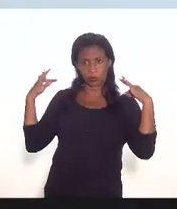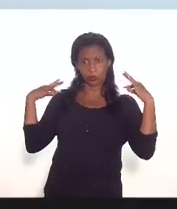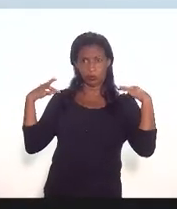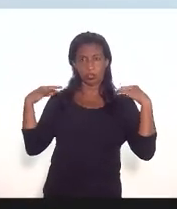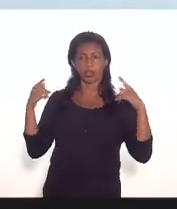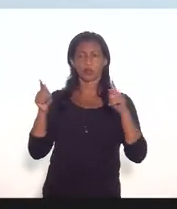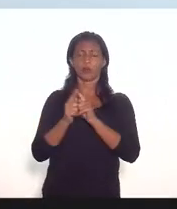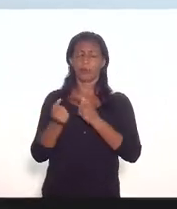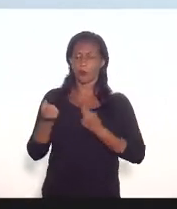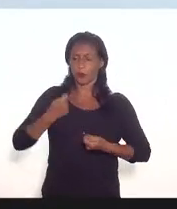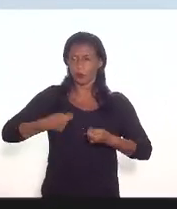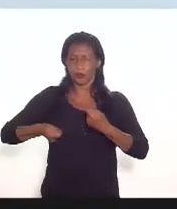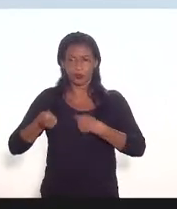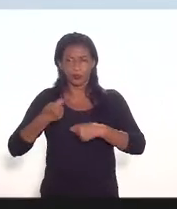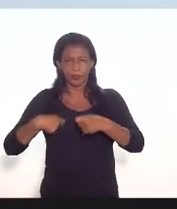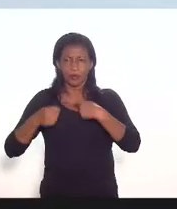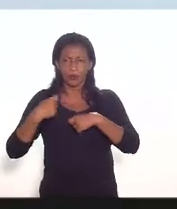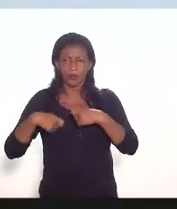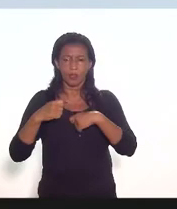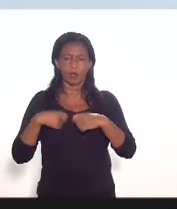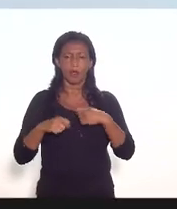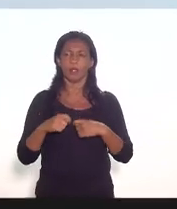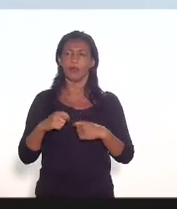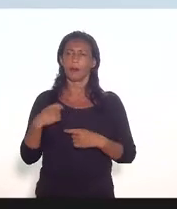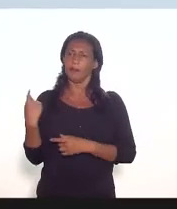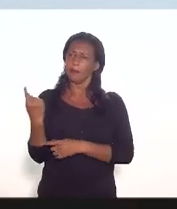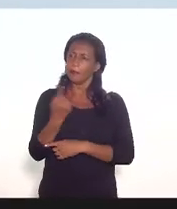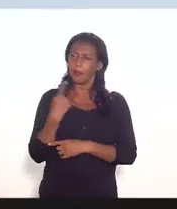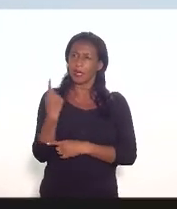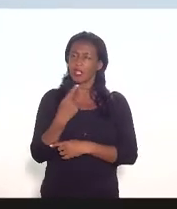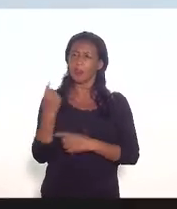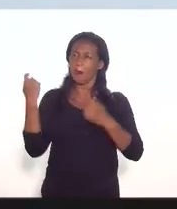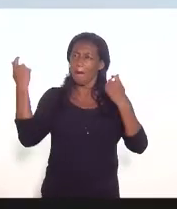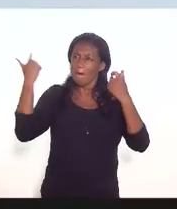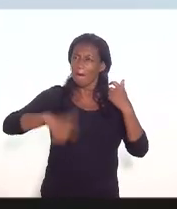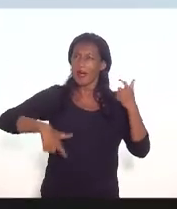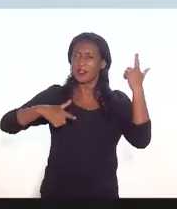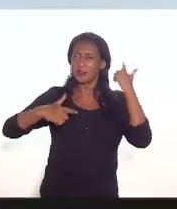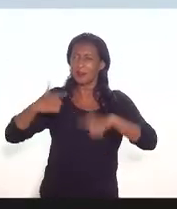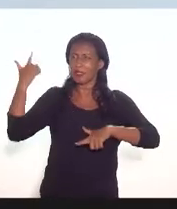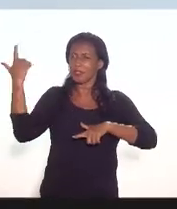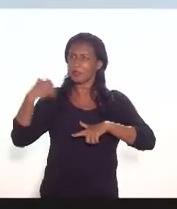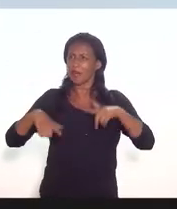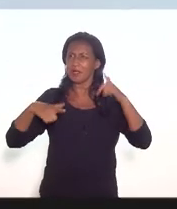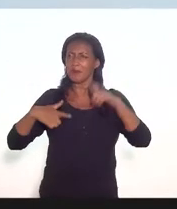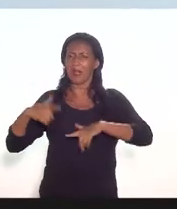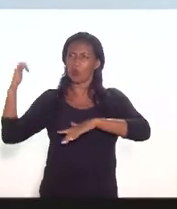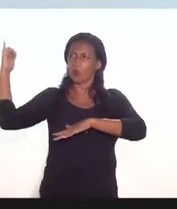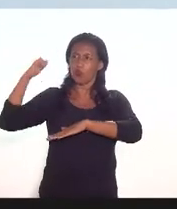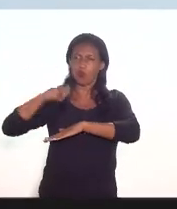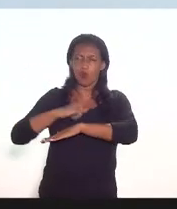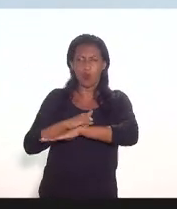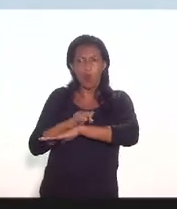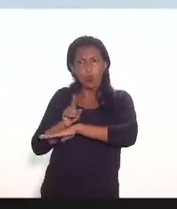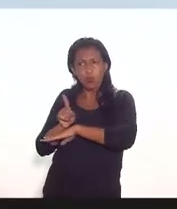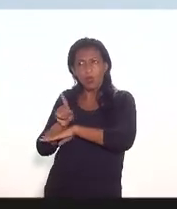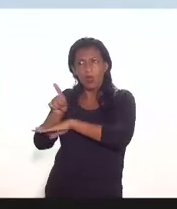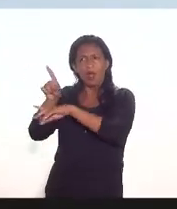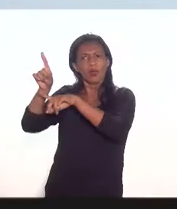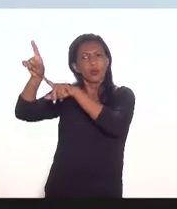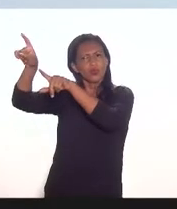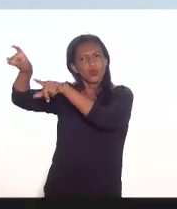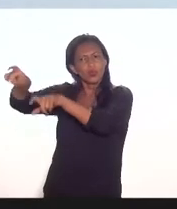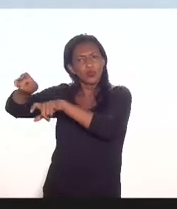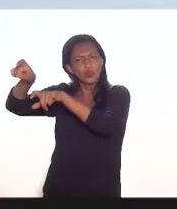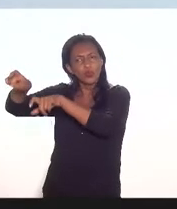economia do offshore para que a gente pudesse ter mais voos para os nossos aeroportos do interior e as minhas emendas foram